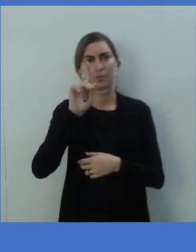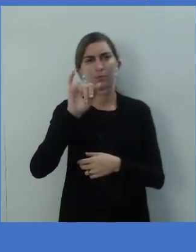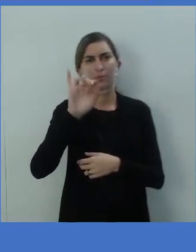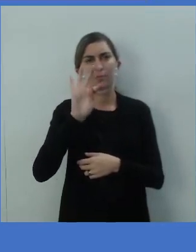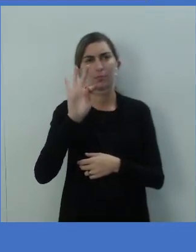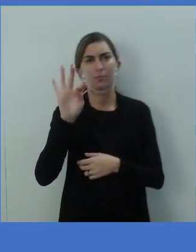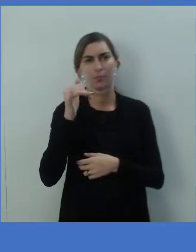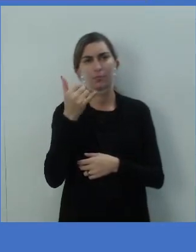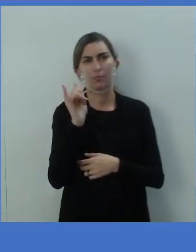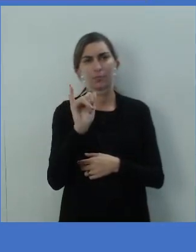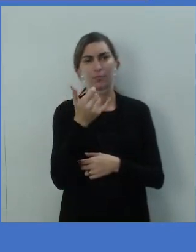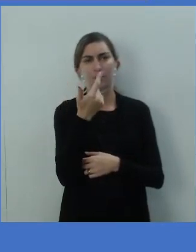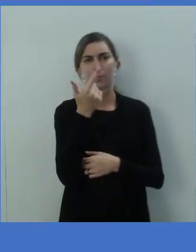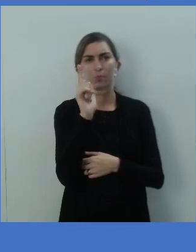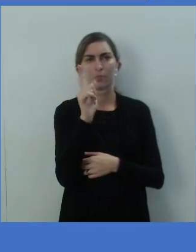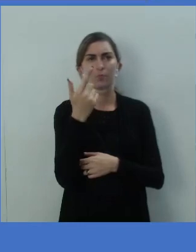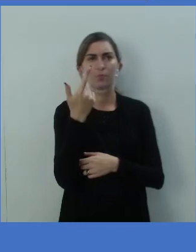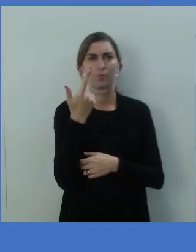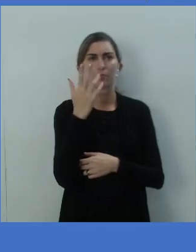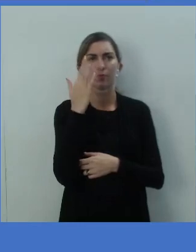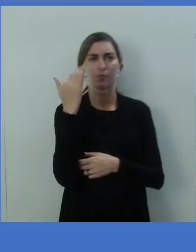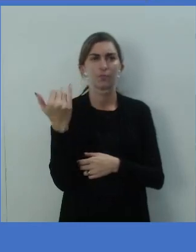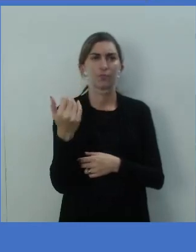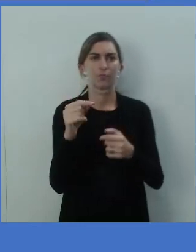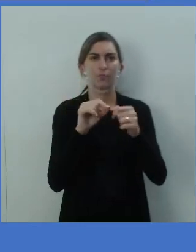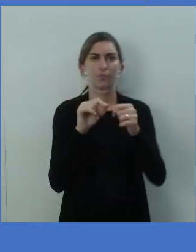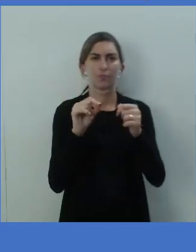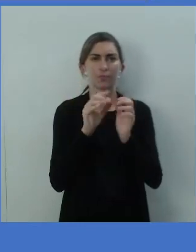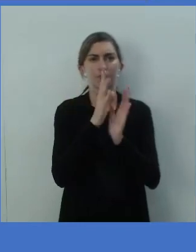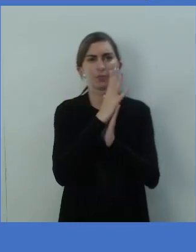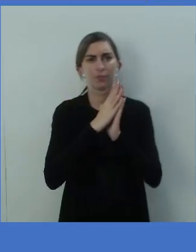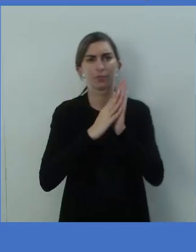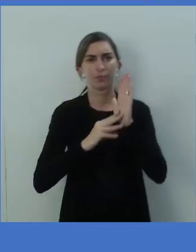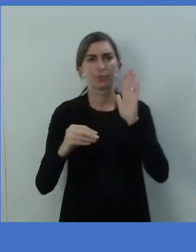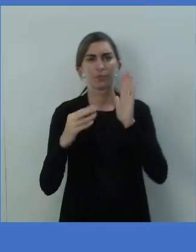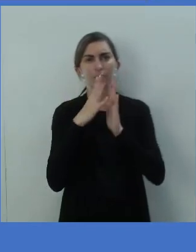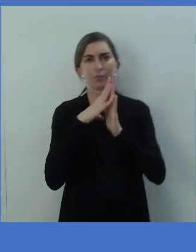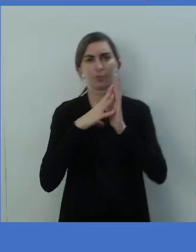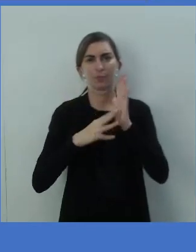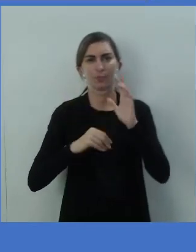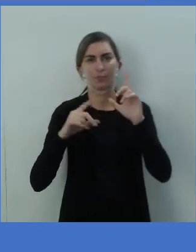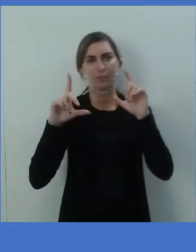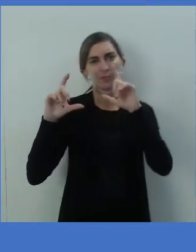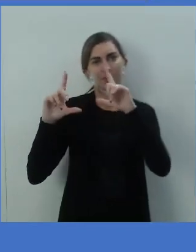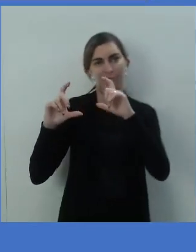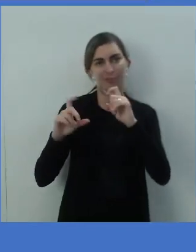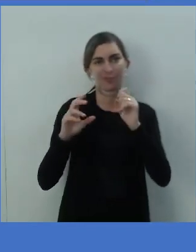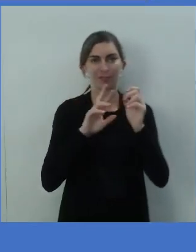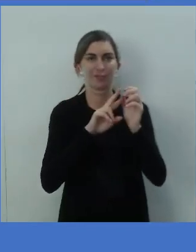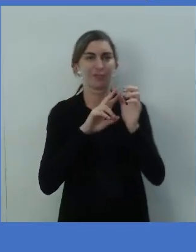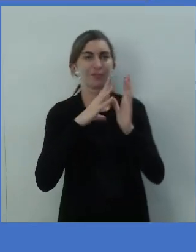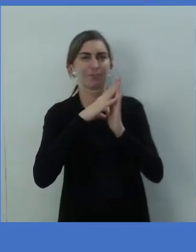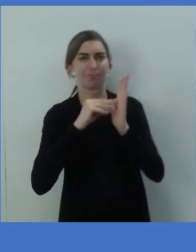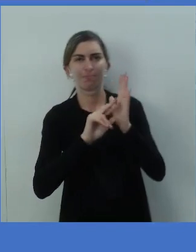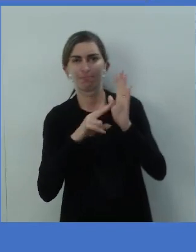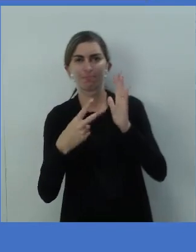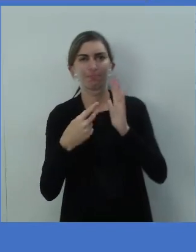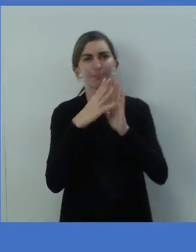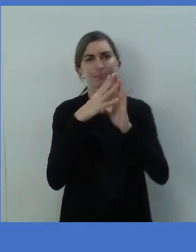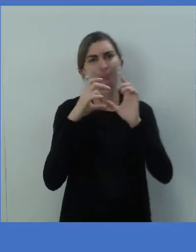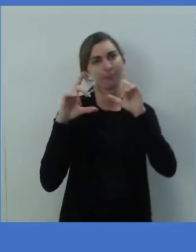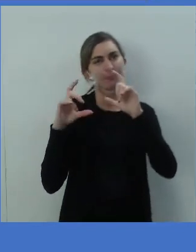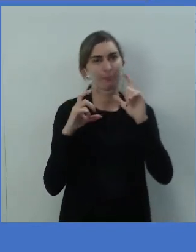outras celebridades que fizeram a réplica, né? A cópia, a releitura dessa imagem aí